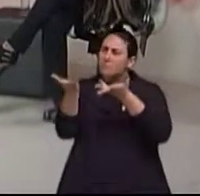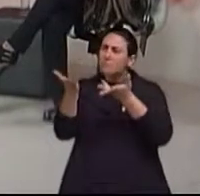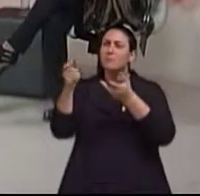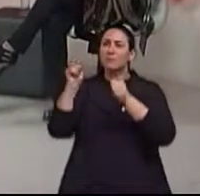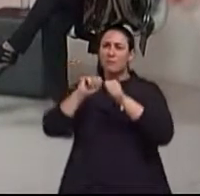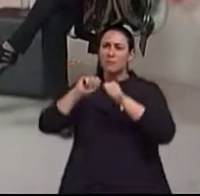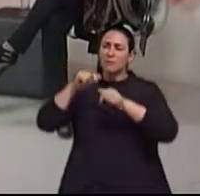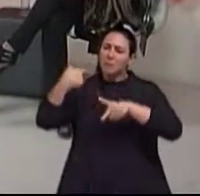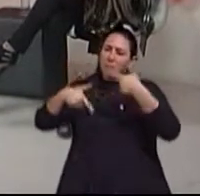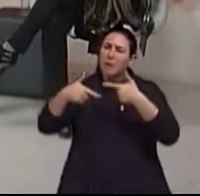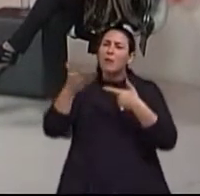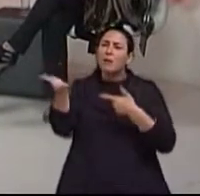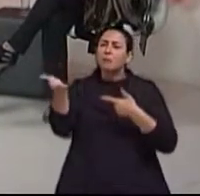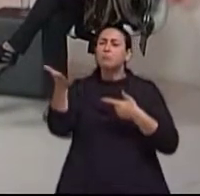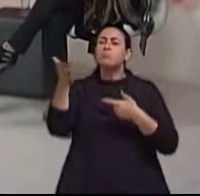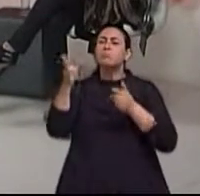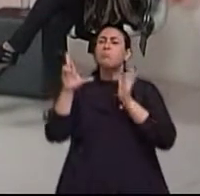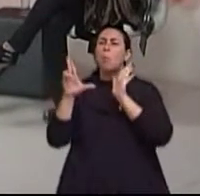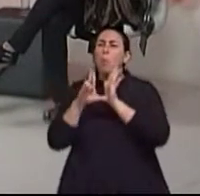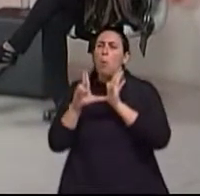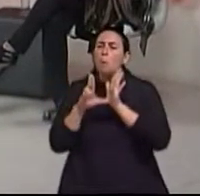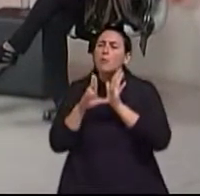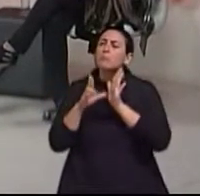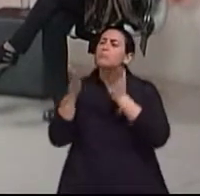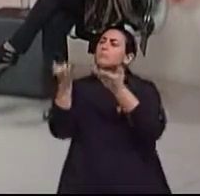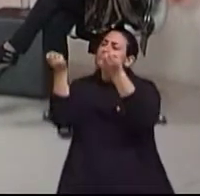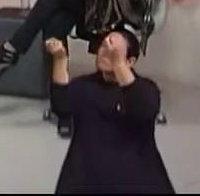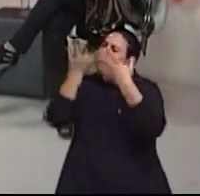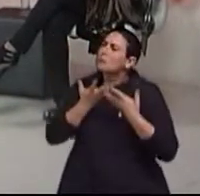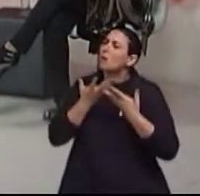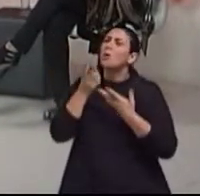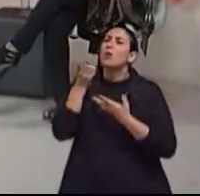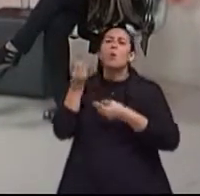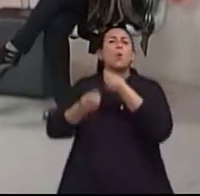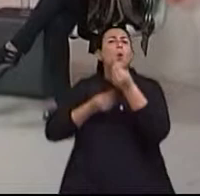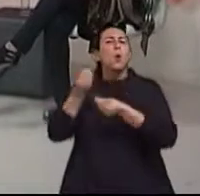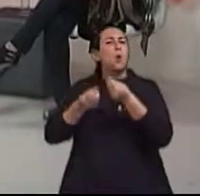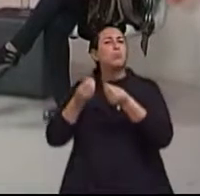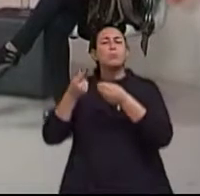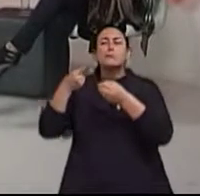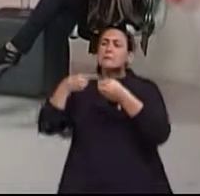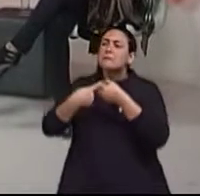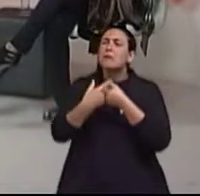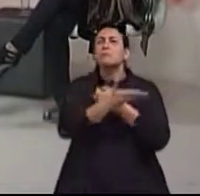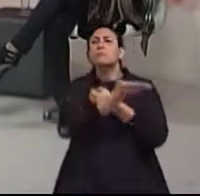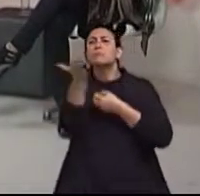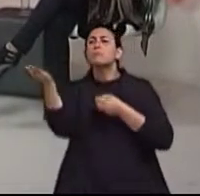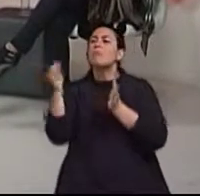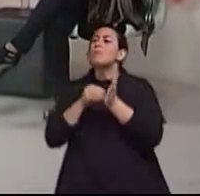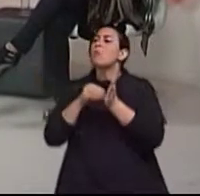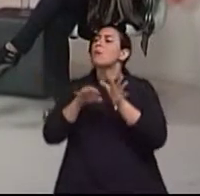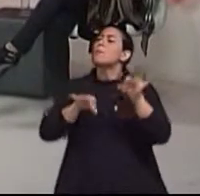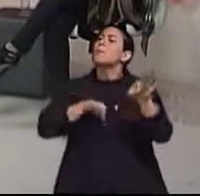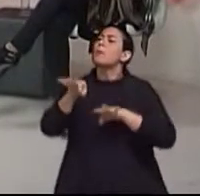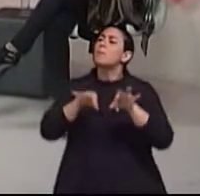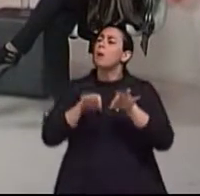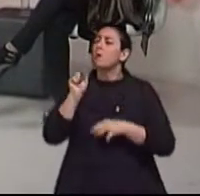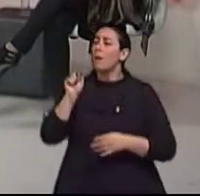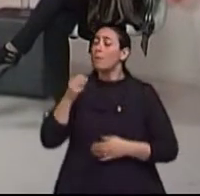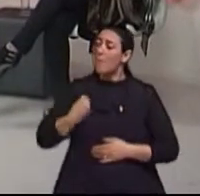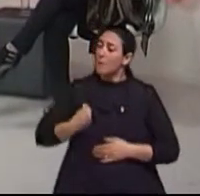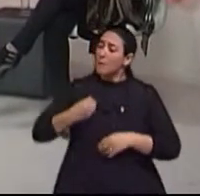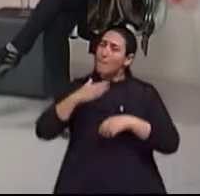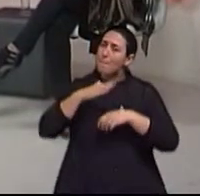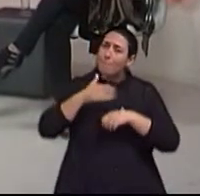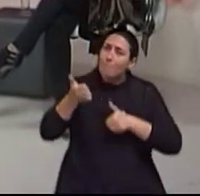trabalho lá pela Ubra, da nossa cidade e do que precisamos nos preparar para termos uma vida com mais